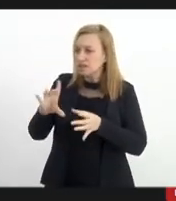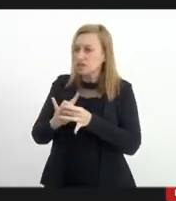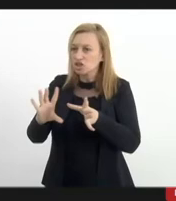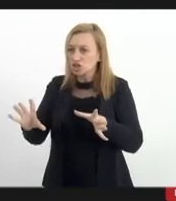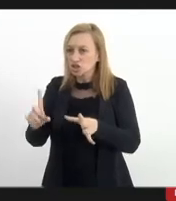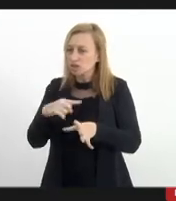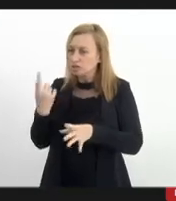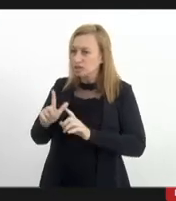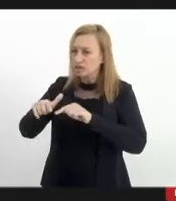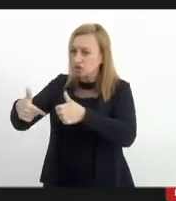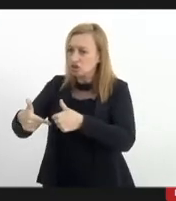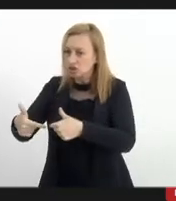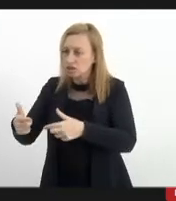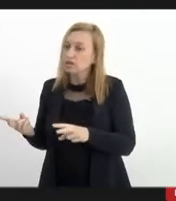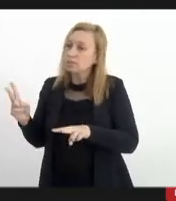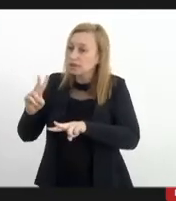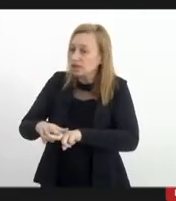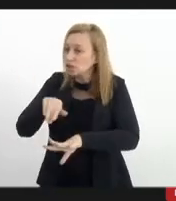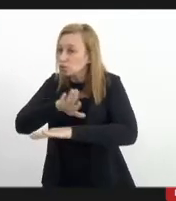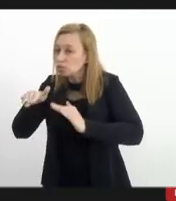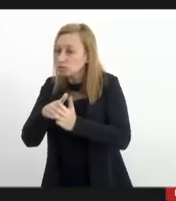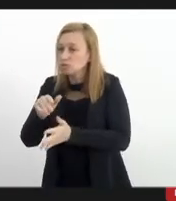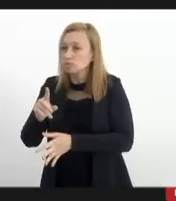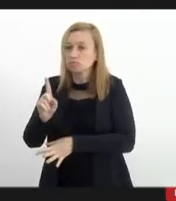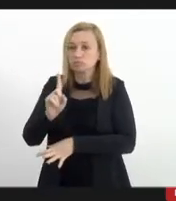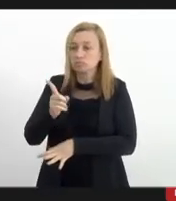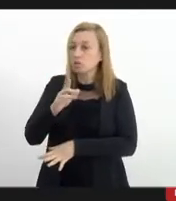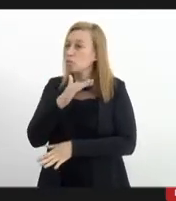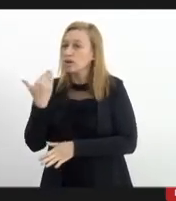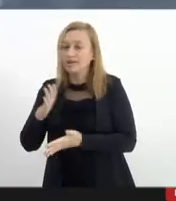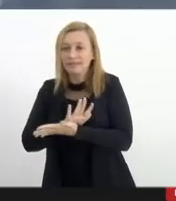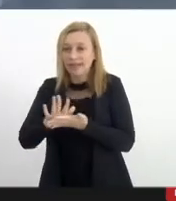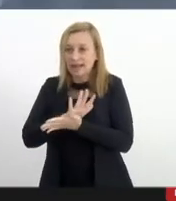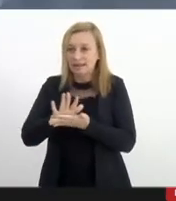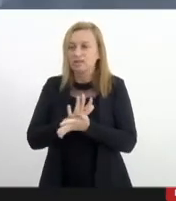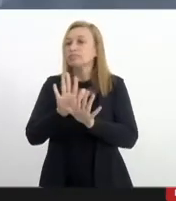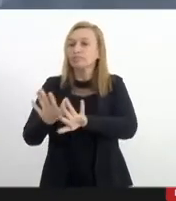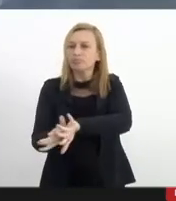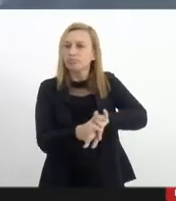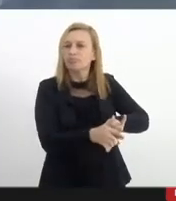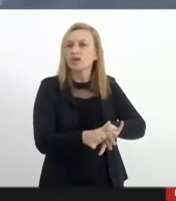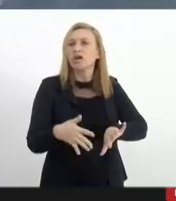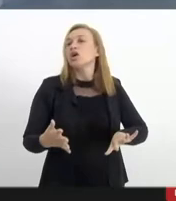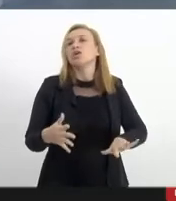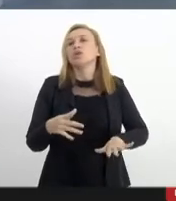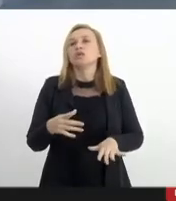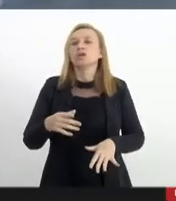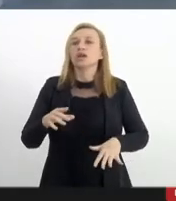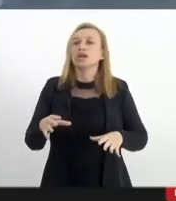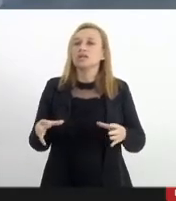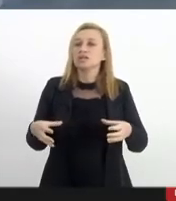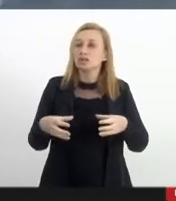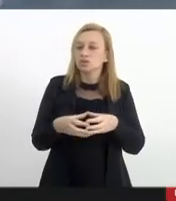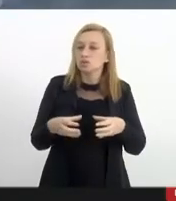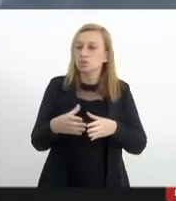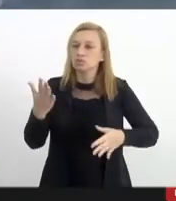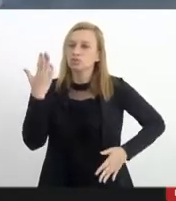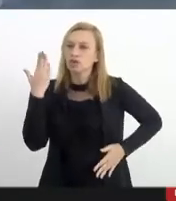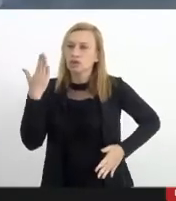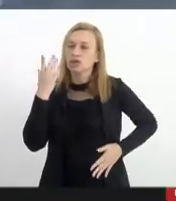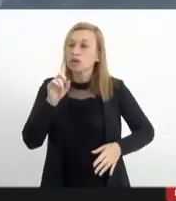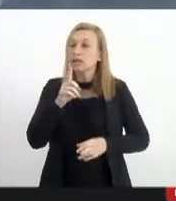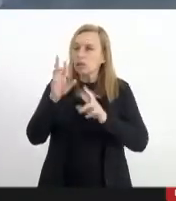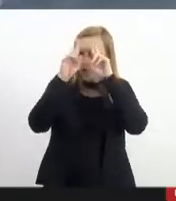absurda de armas apreendidas. Entendo. Mas sabendo justamente que o tráfico e essas organizações criminosas não